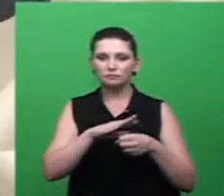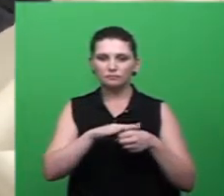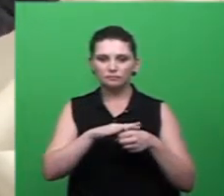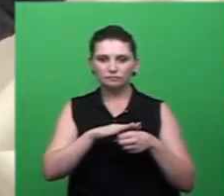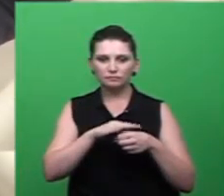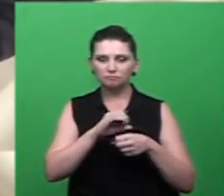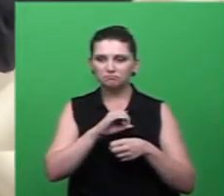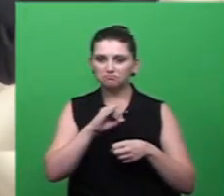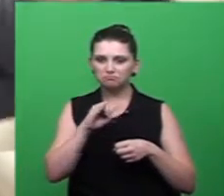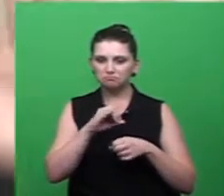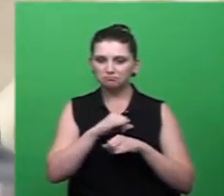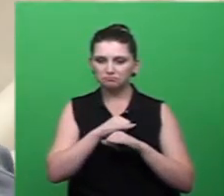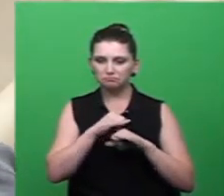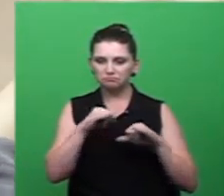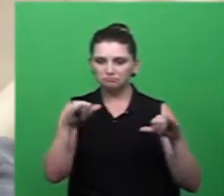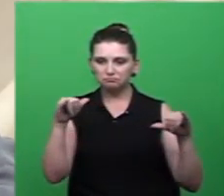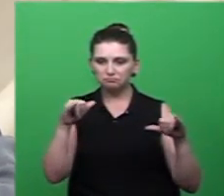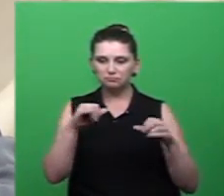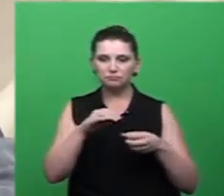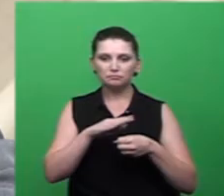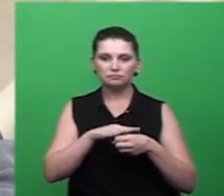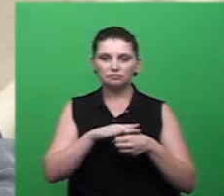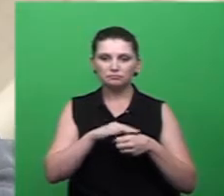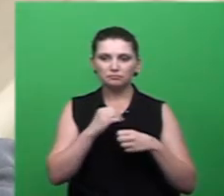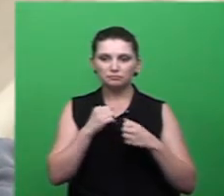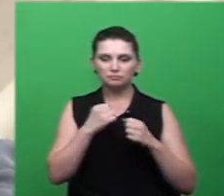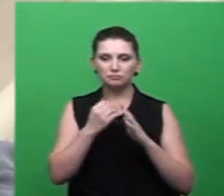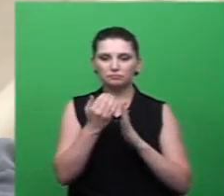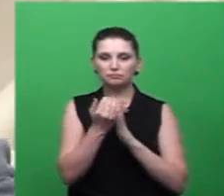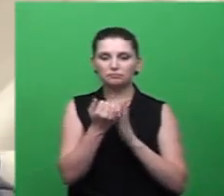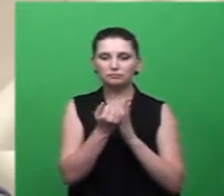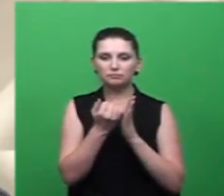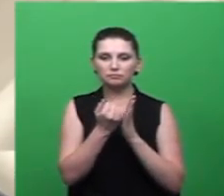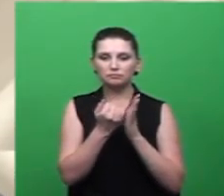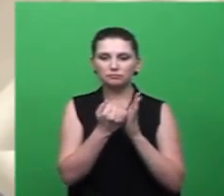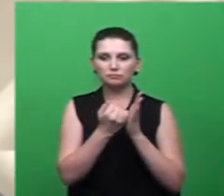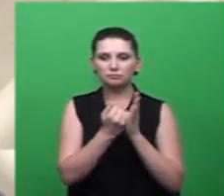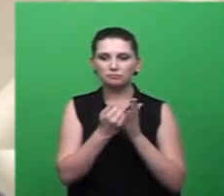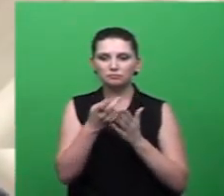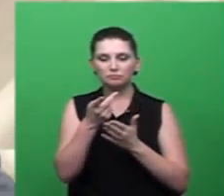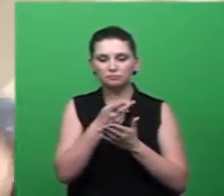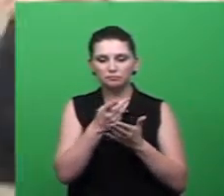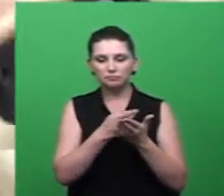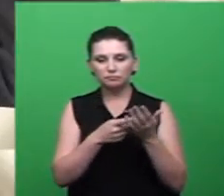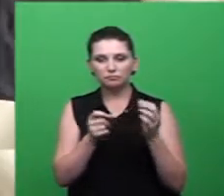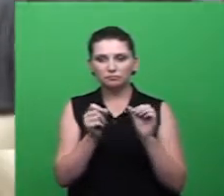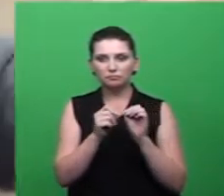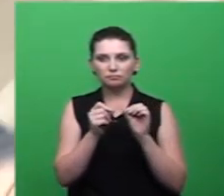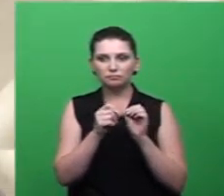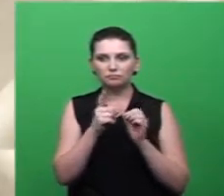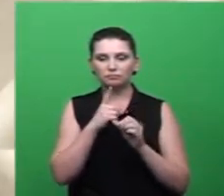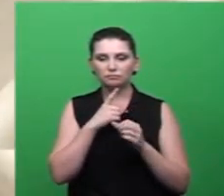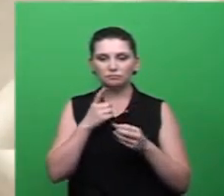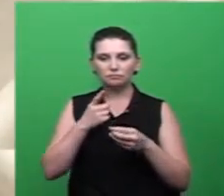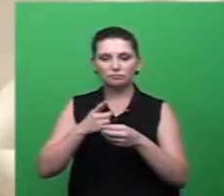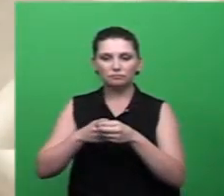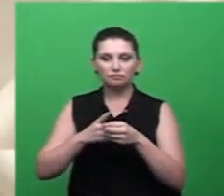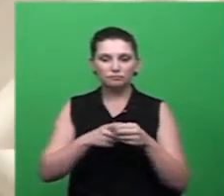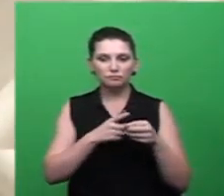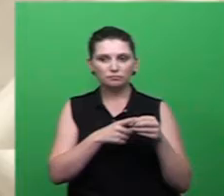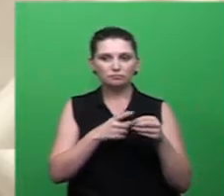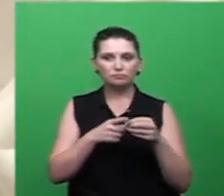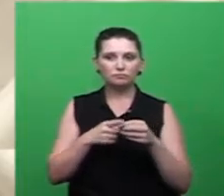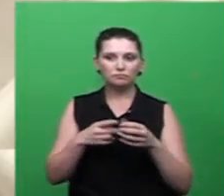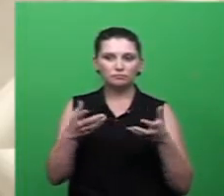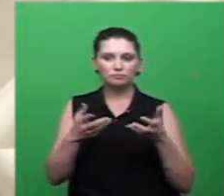infestação da doença aqui na cidade esse plano ele foi desenhado utilizando cidades onde já passaram por isso então a